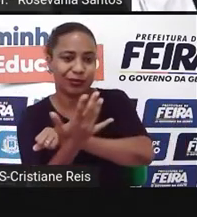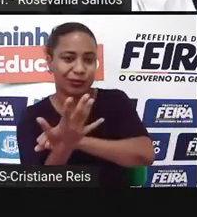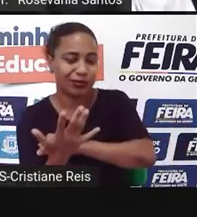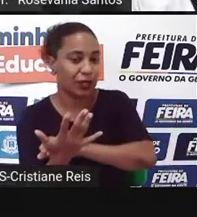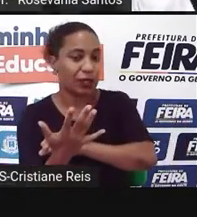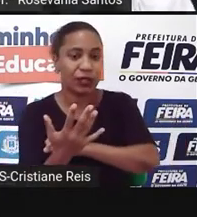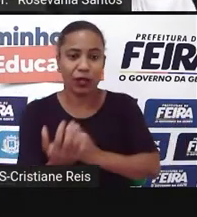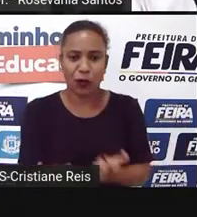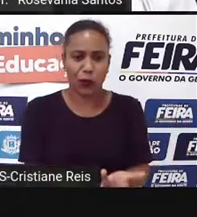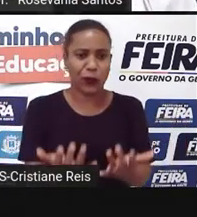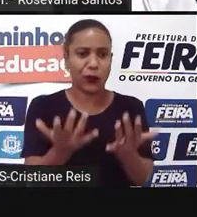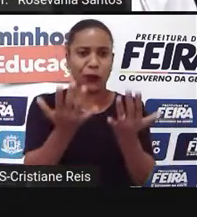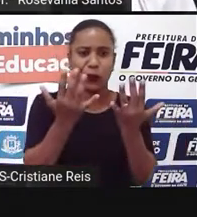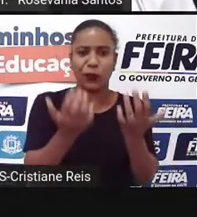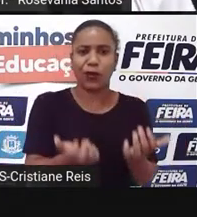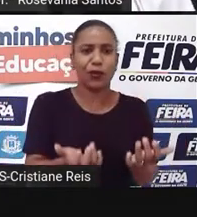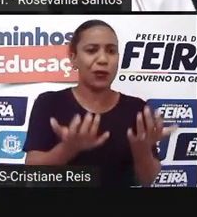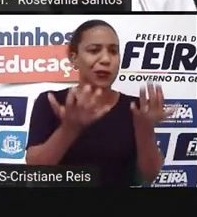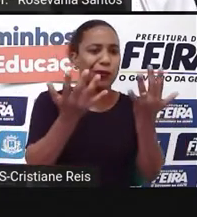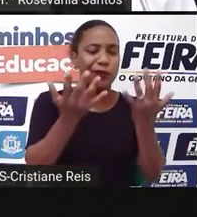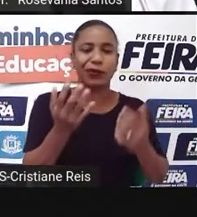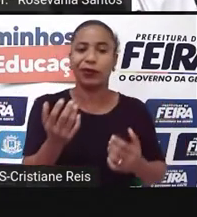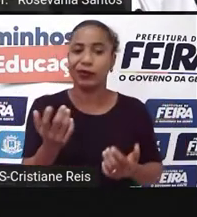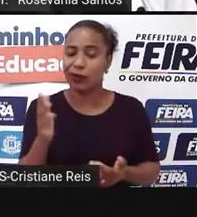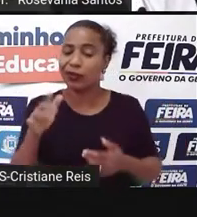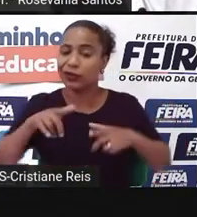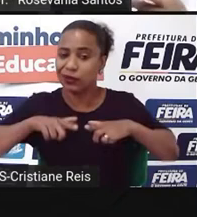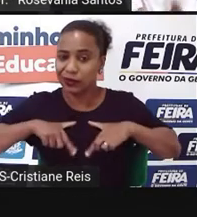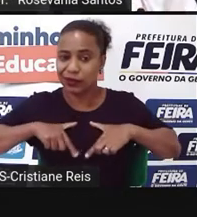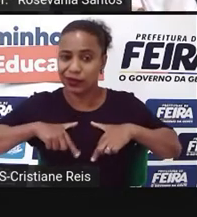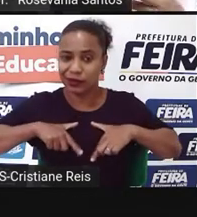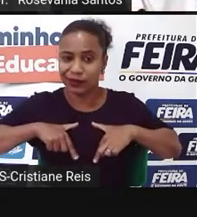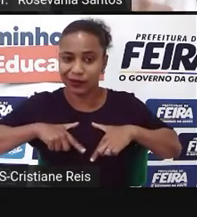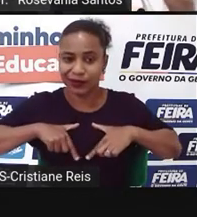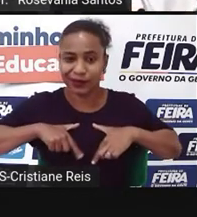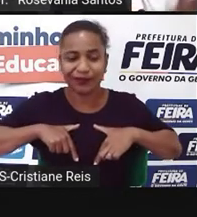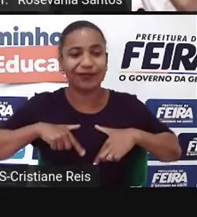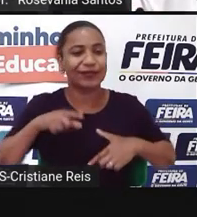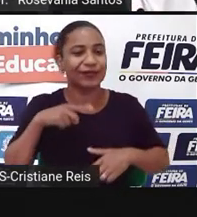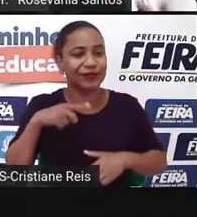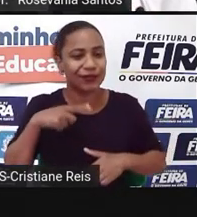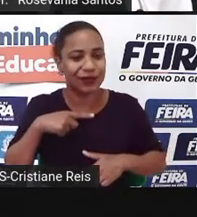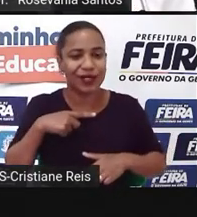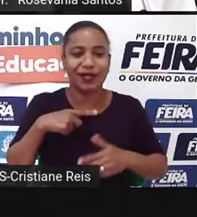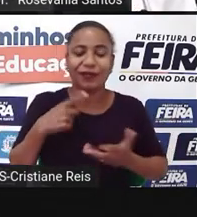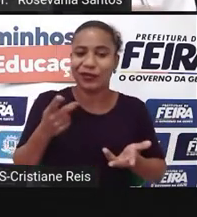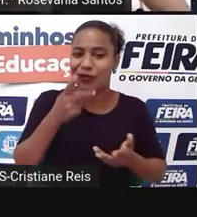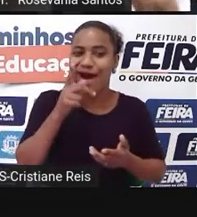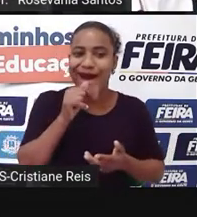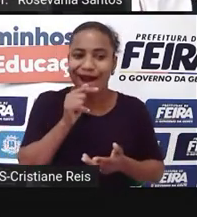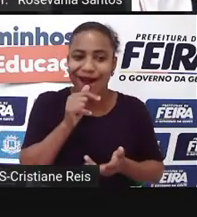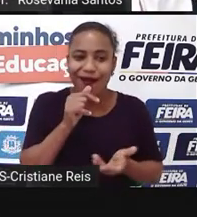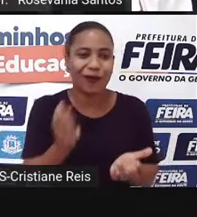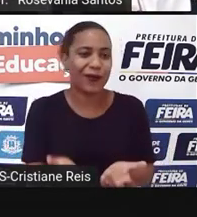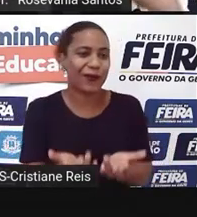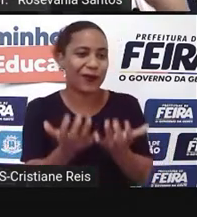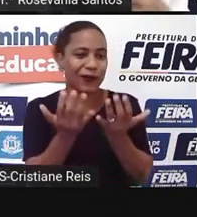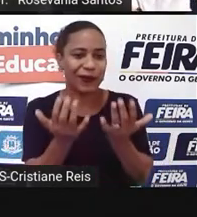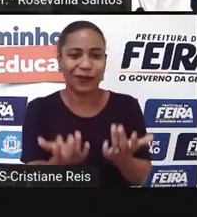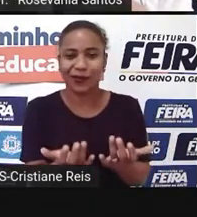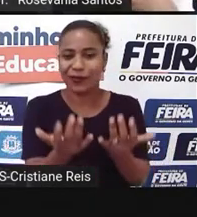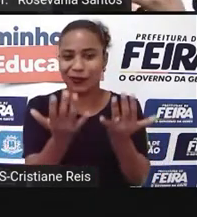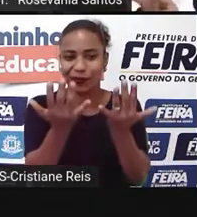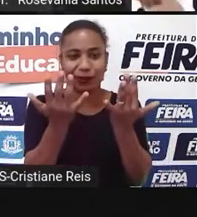Embora a gente tenha esse destaque lá de Israel, onde tem toda aquela cultura hidropônica e tudo. Então, que eu já estou dizendo para